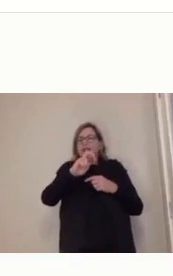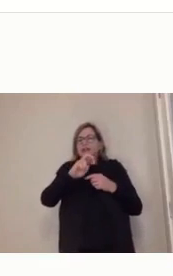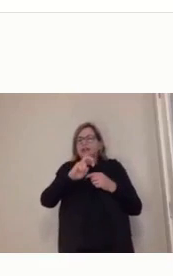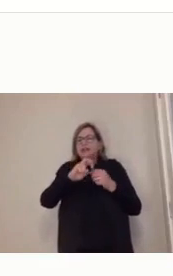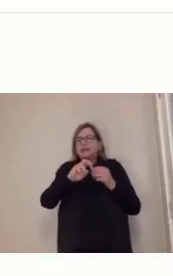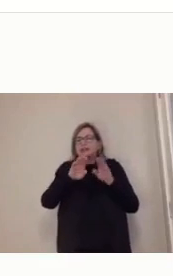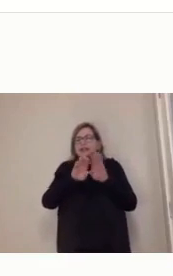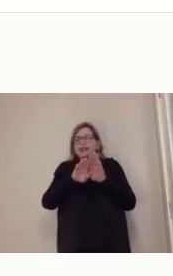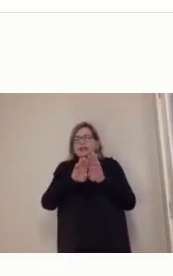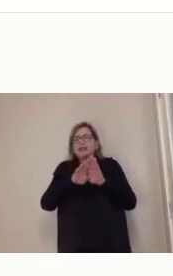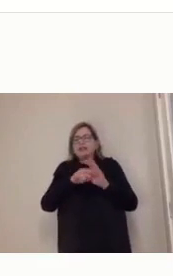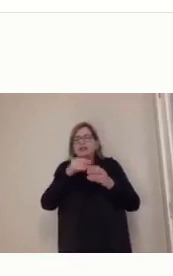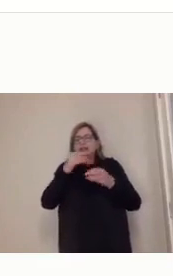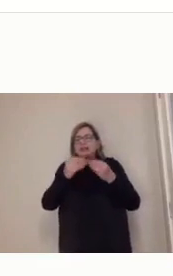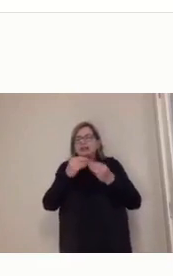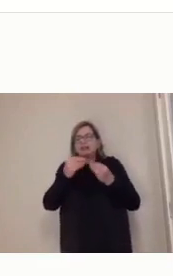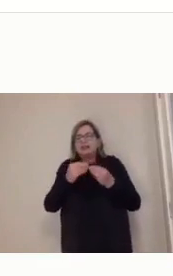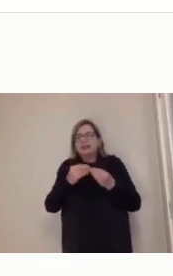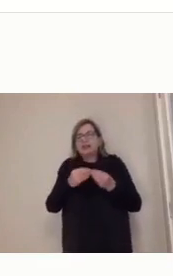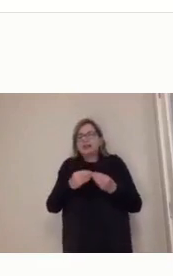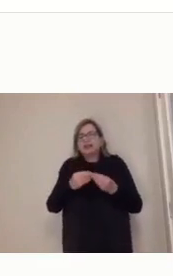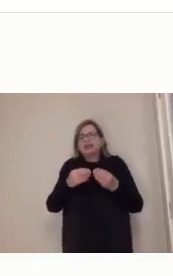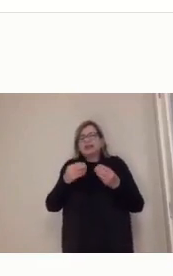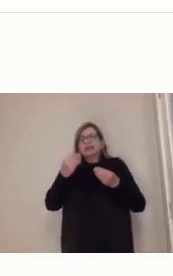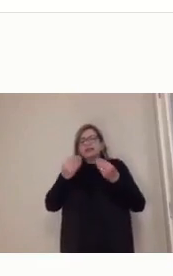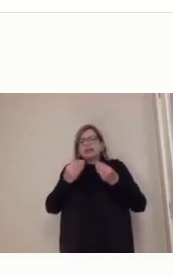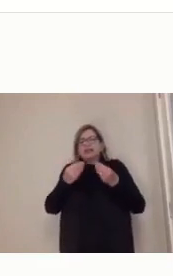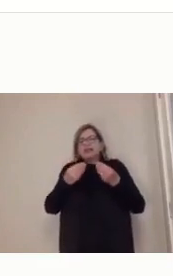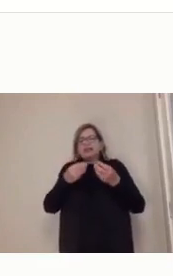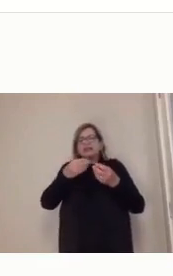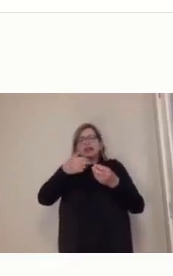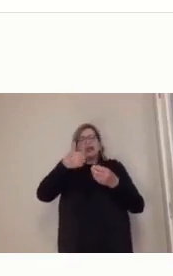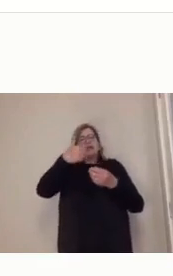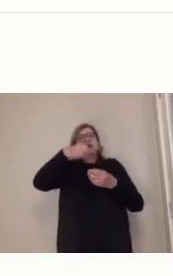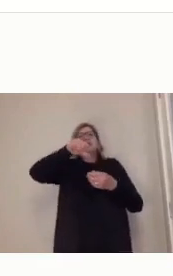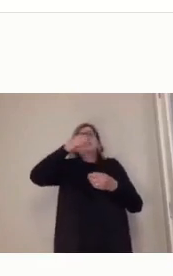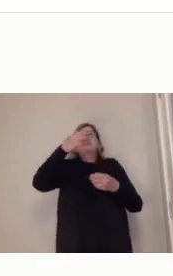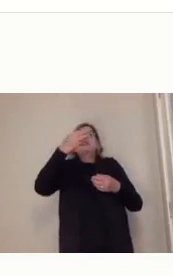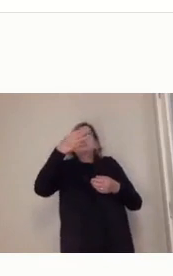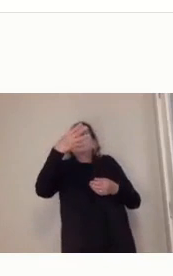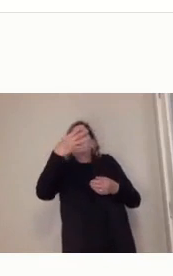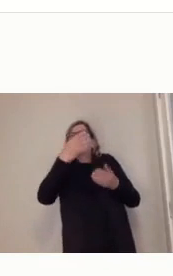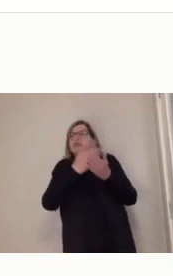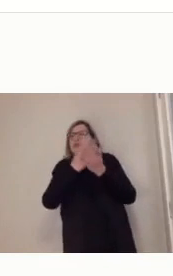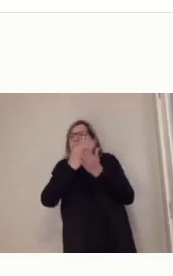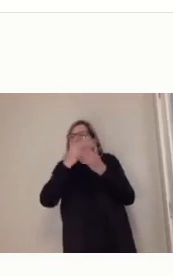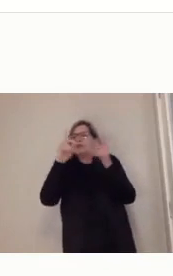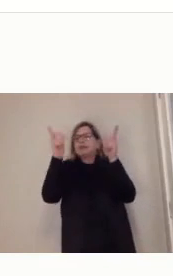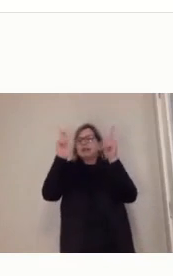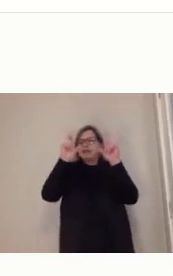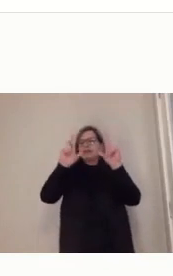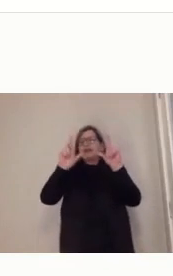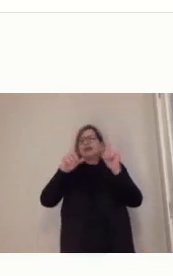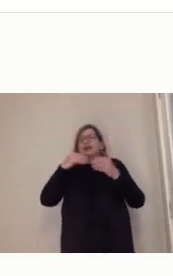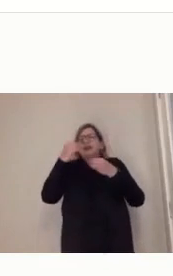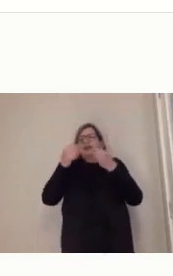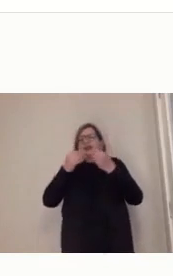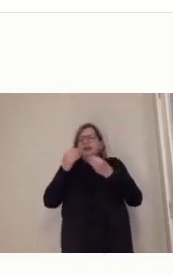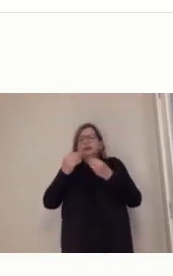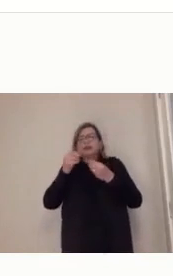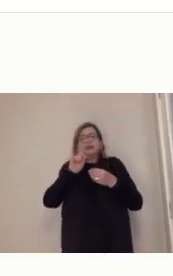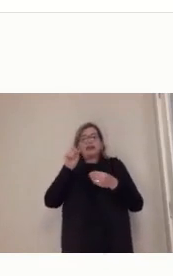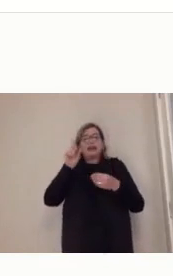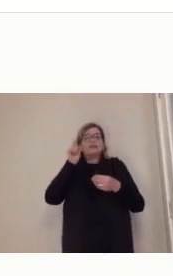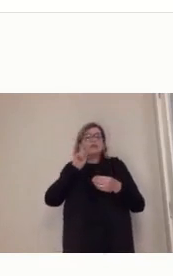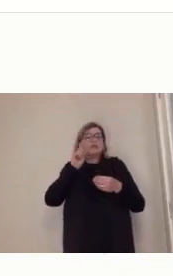aí, mais de 400 programas educativos, né? E isso não foi aqui diferente no Brasil, né? Então, a gente tinha, assim,